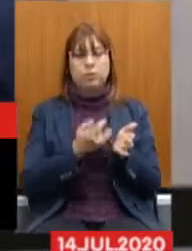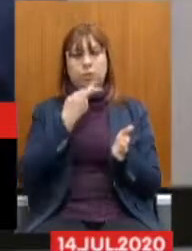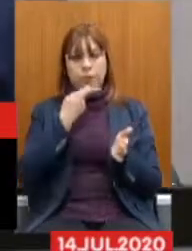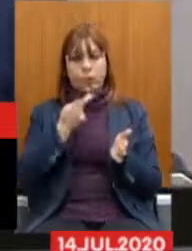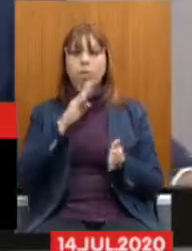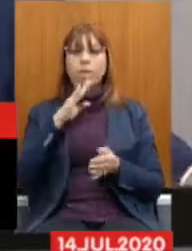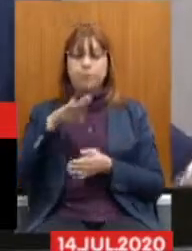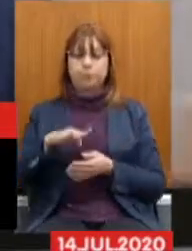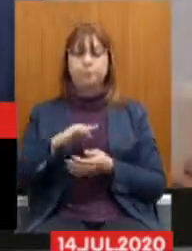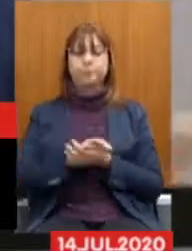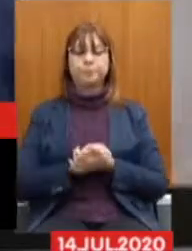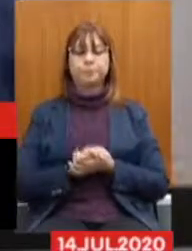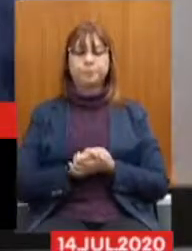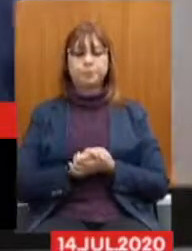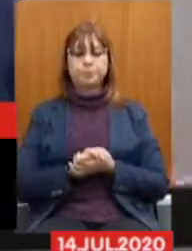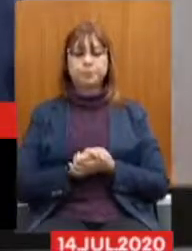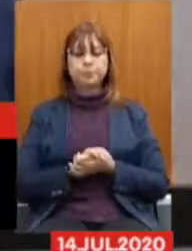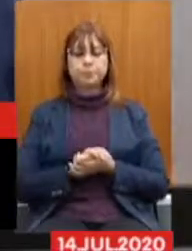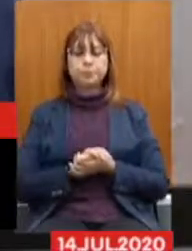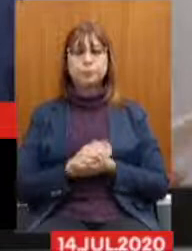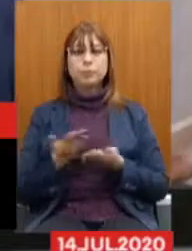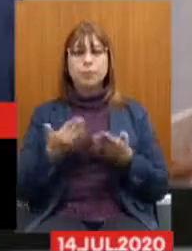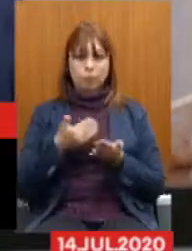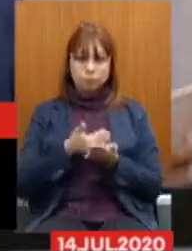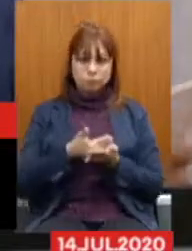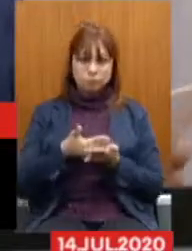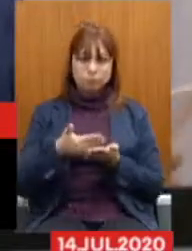iniciar.